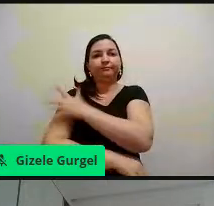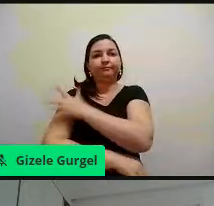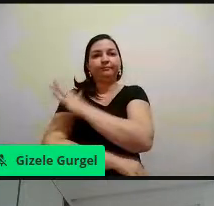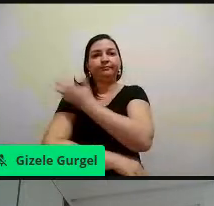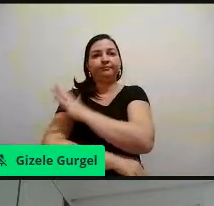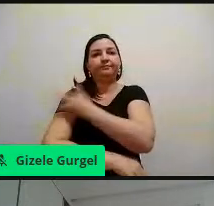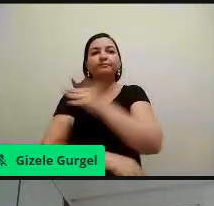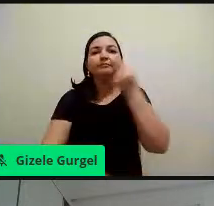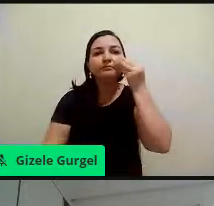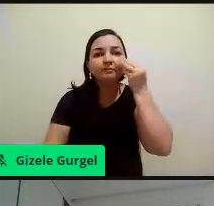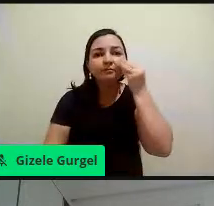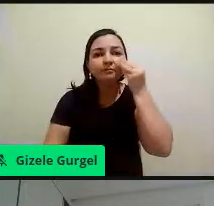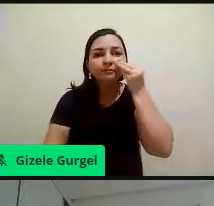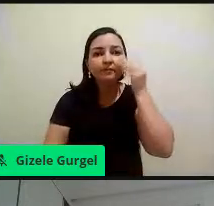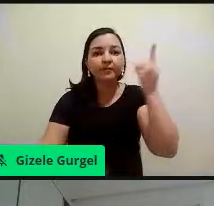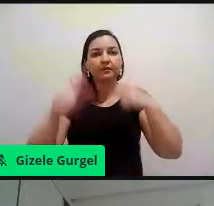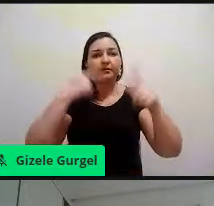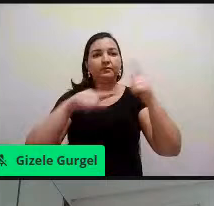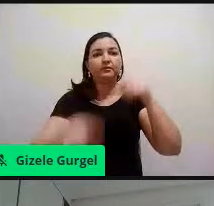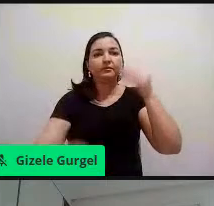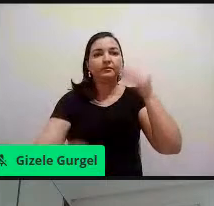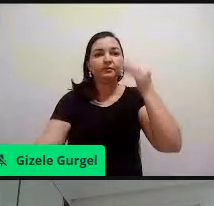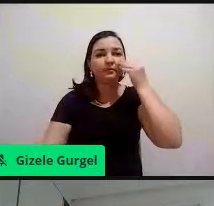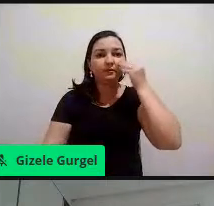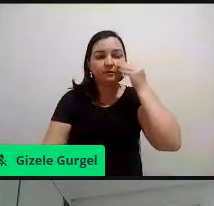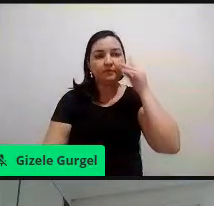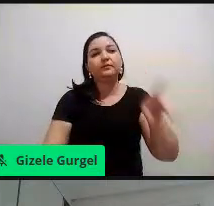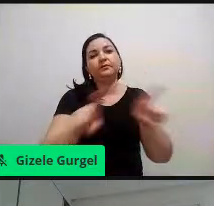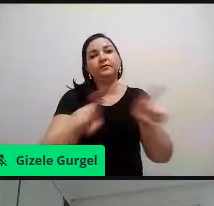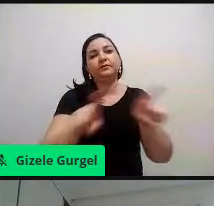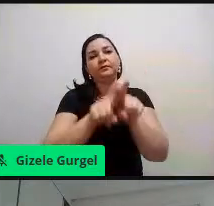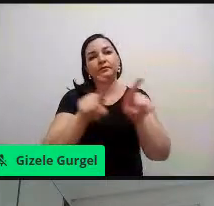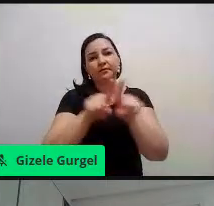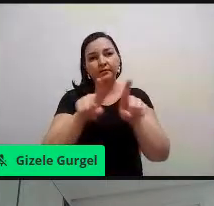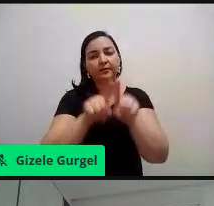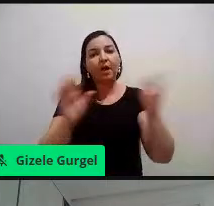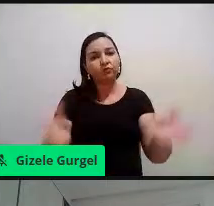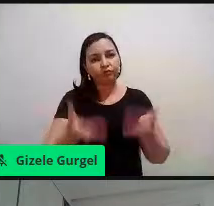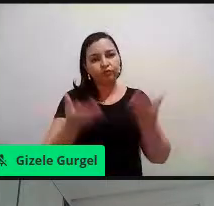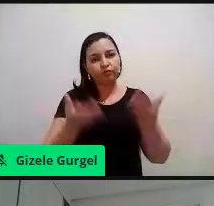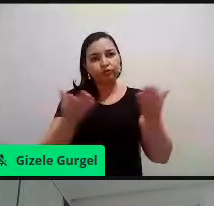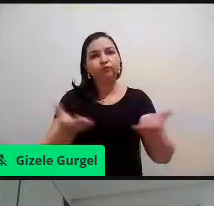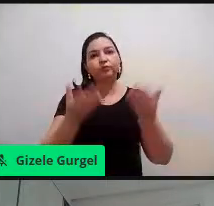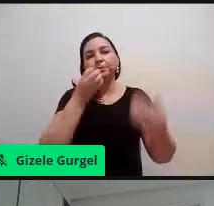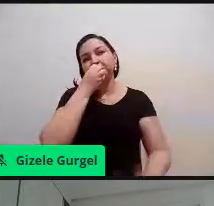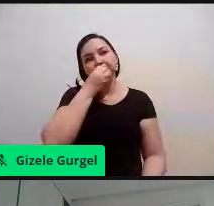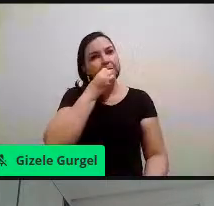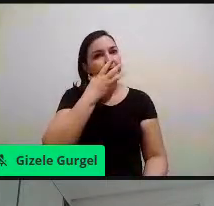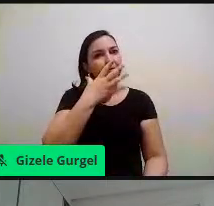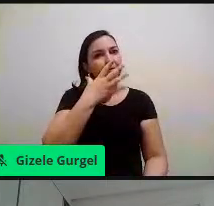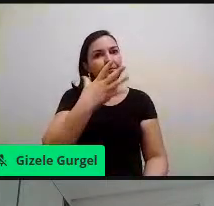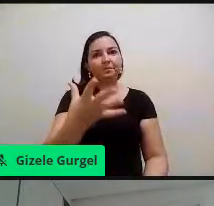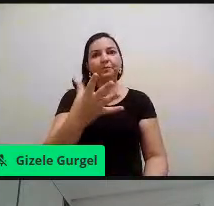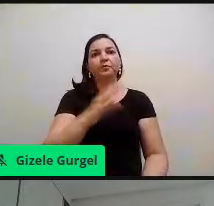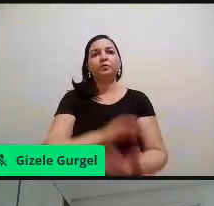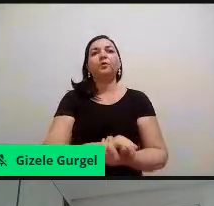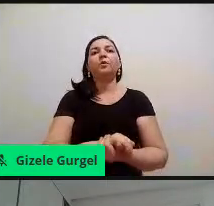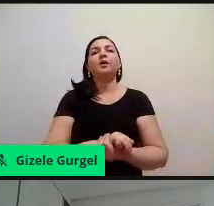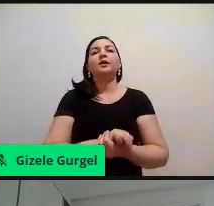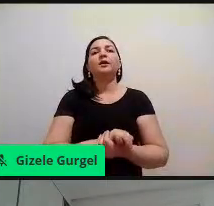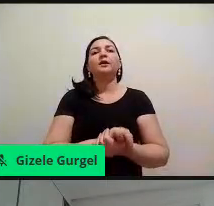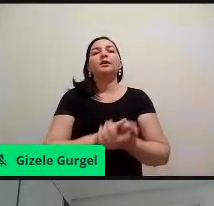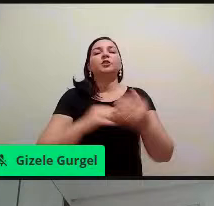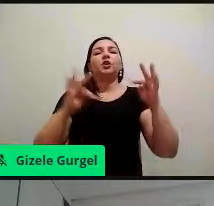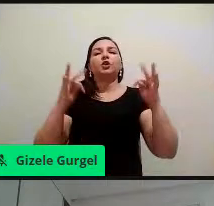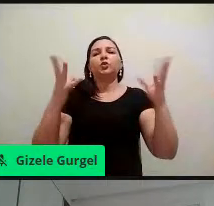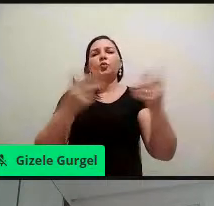experimento, né, então, isso também, a gente promove isso, chama, né, abre inscrição, todos podem